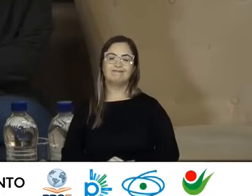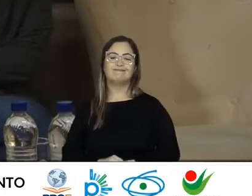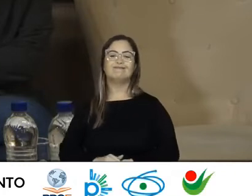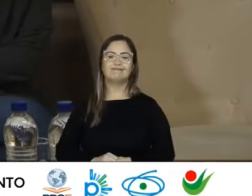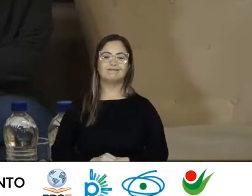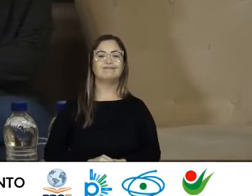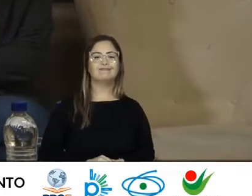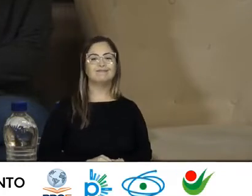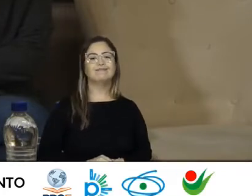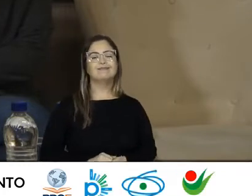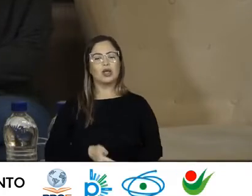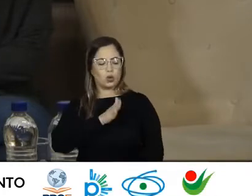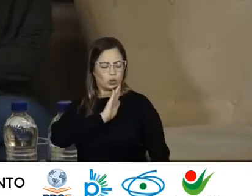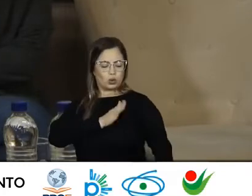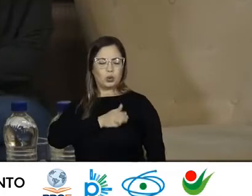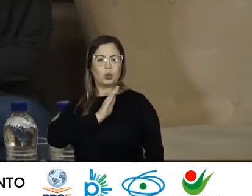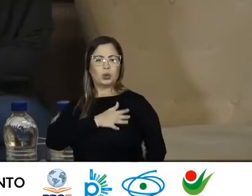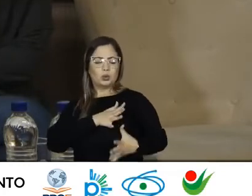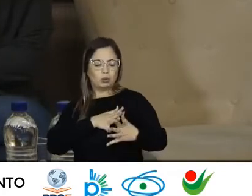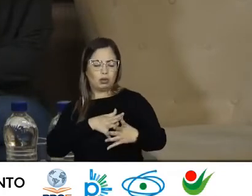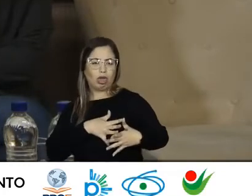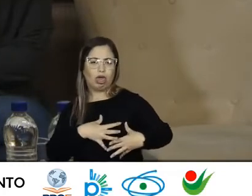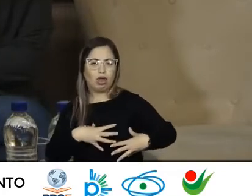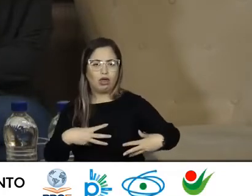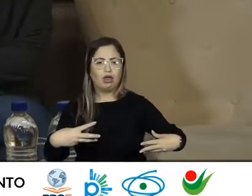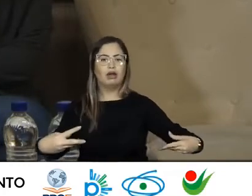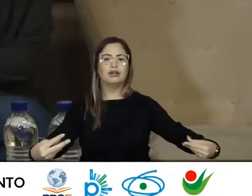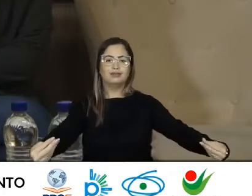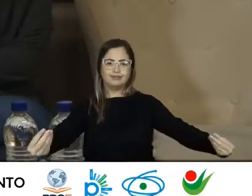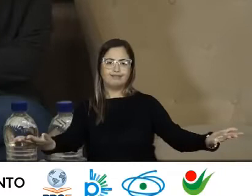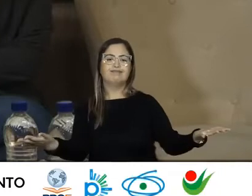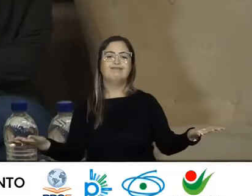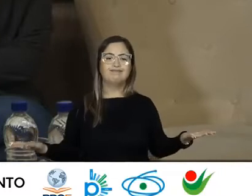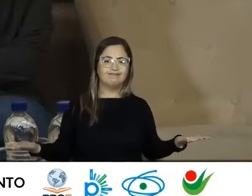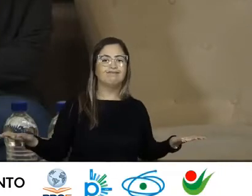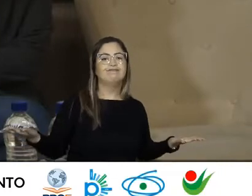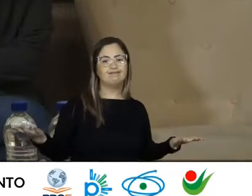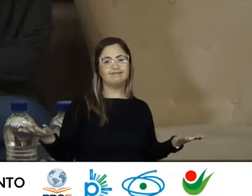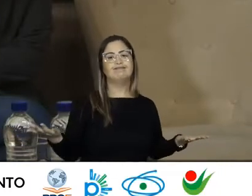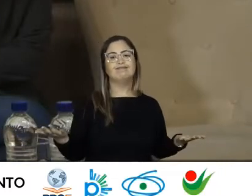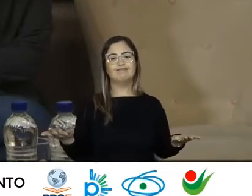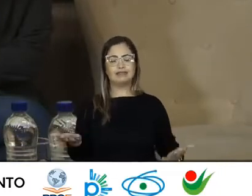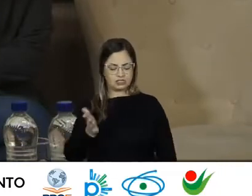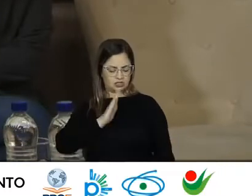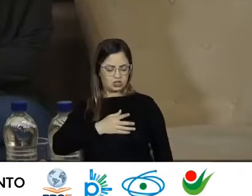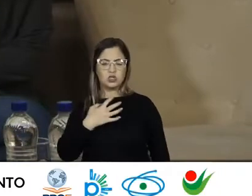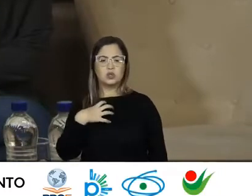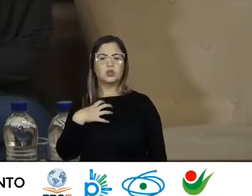Meu coração escorreu Pelo chão Desinvestado